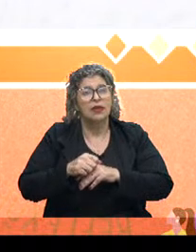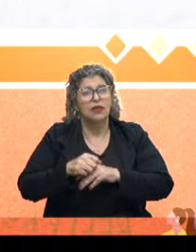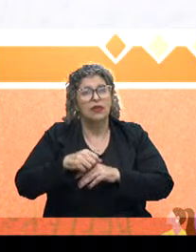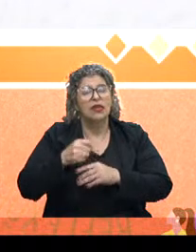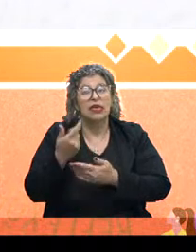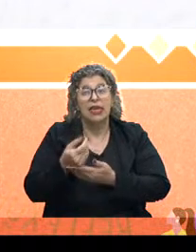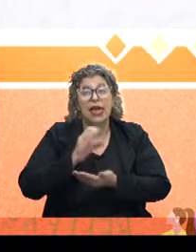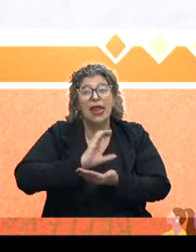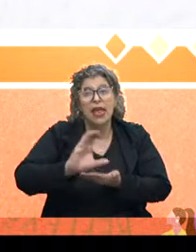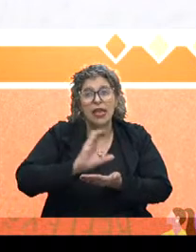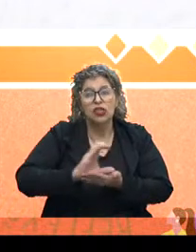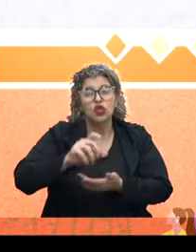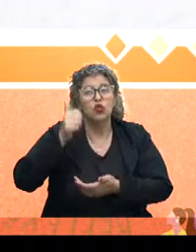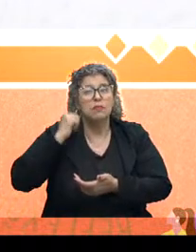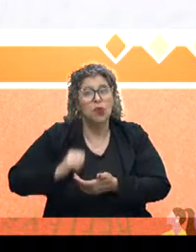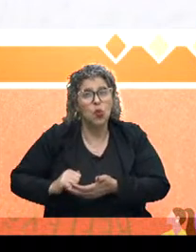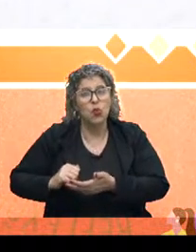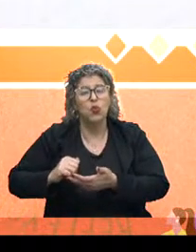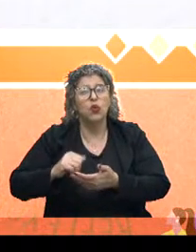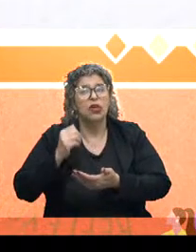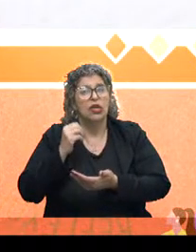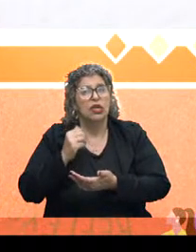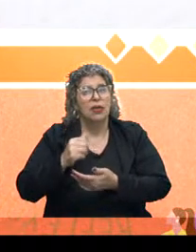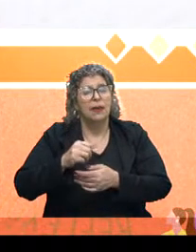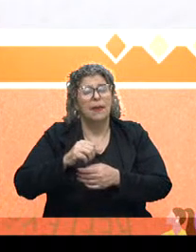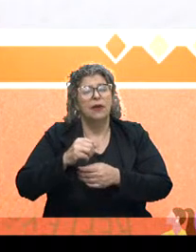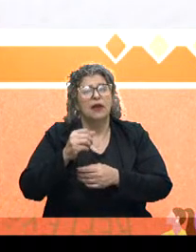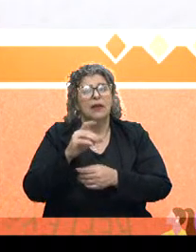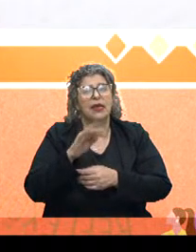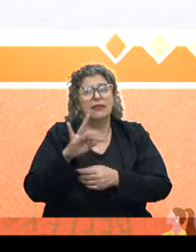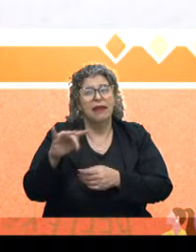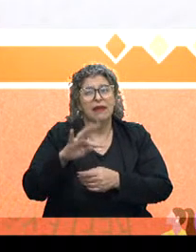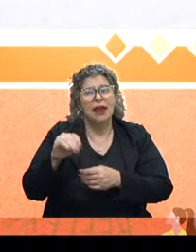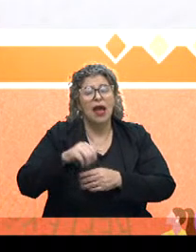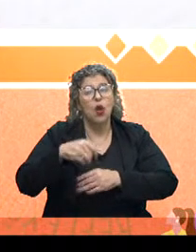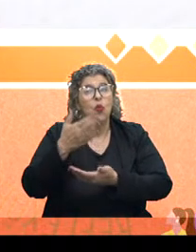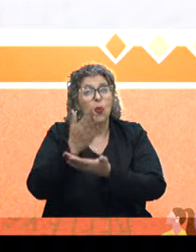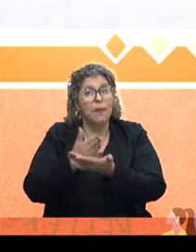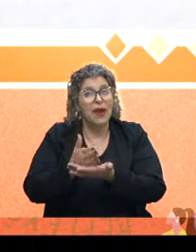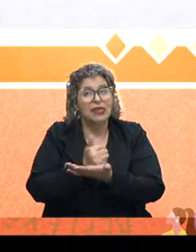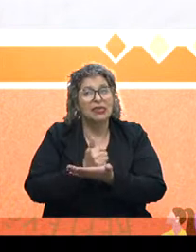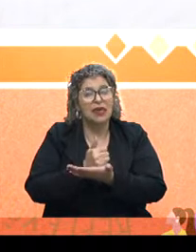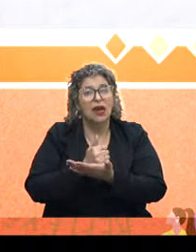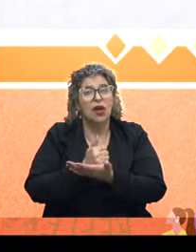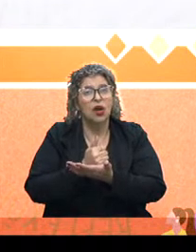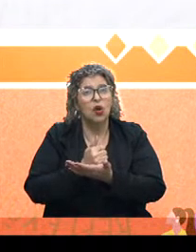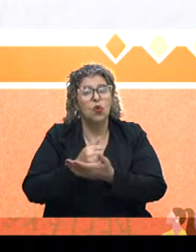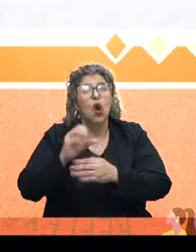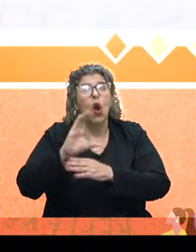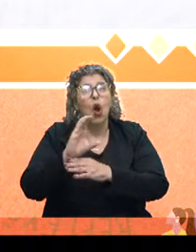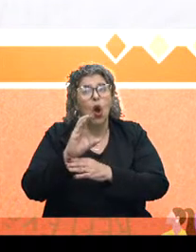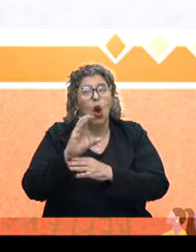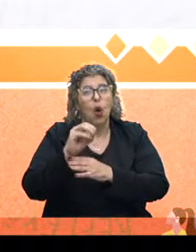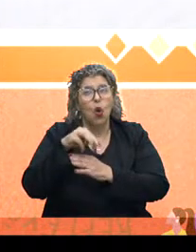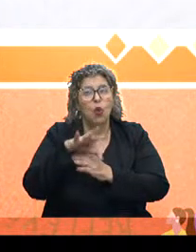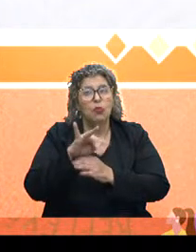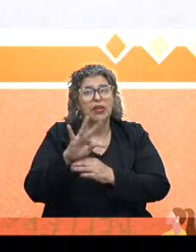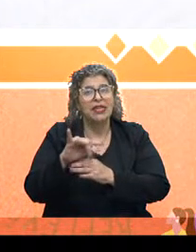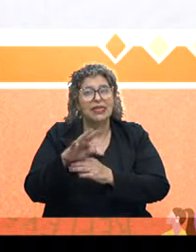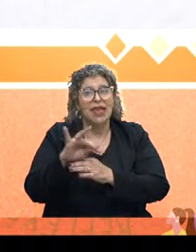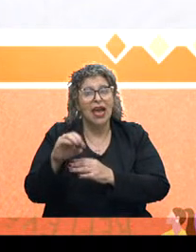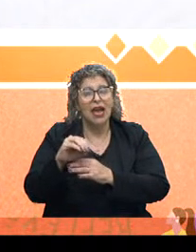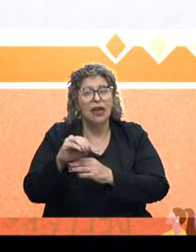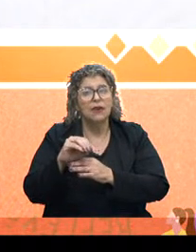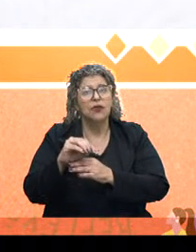crédito educativo e de bolsa de estudos, integral ou parcial, no ensino superior comunitário, já explico o é isso,